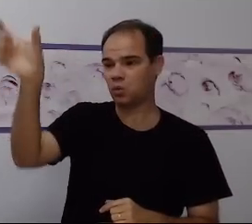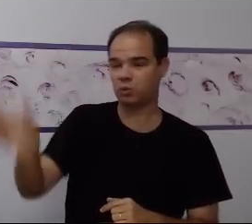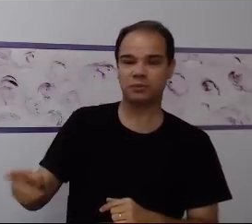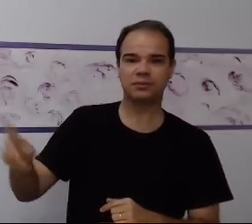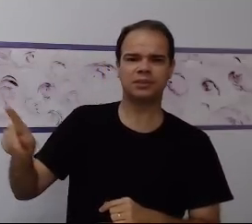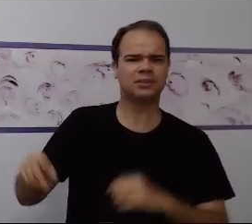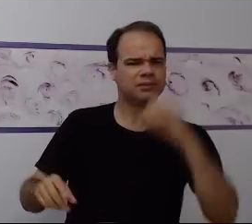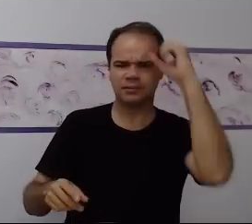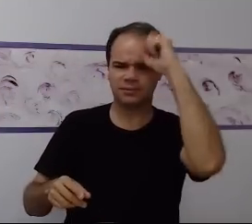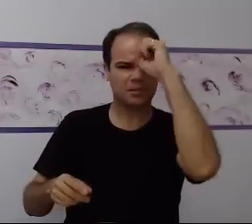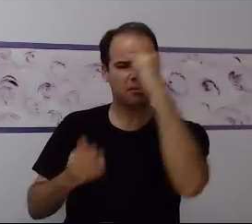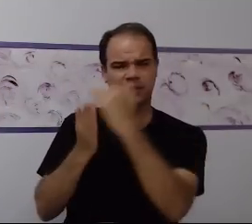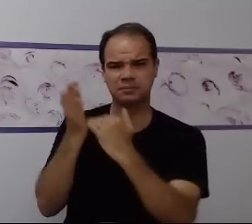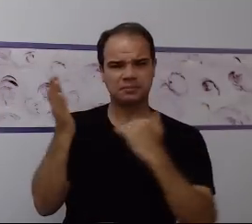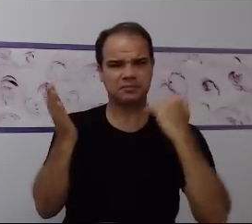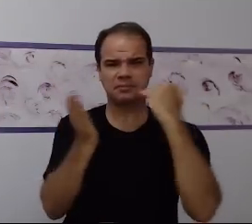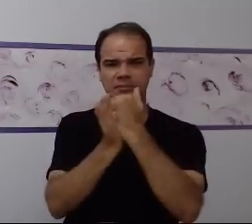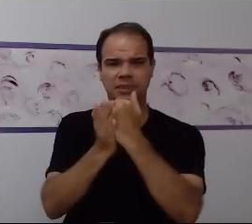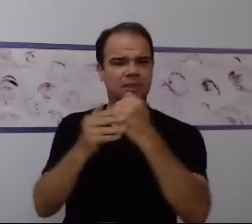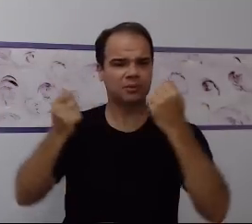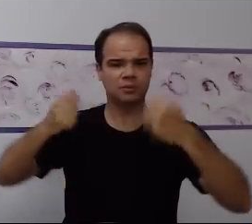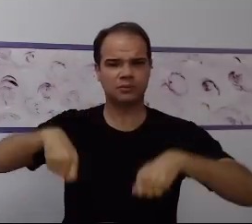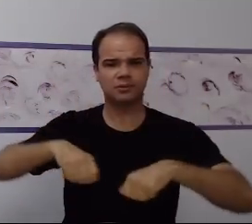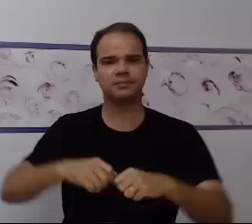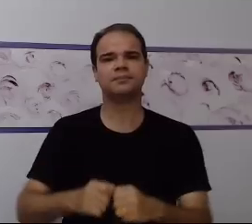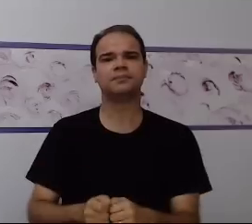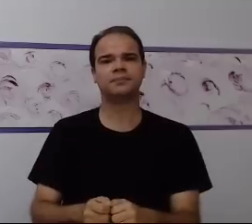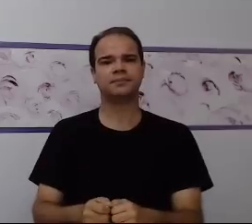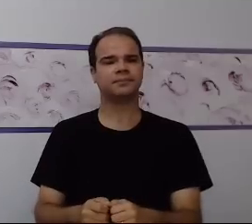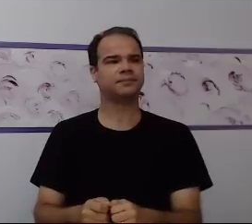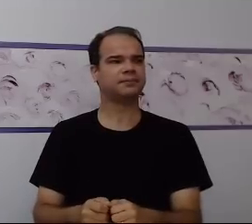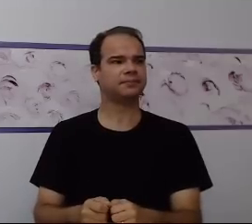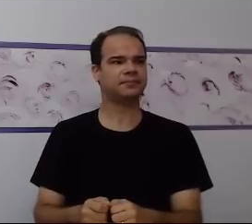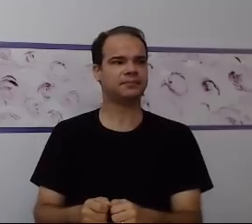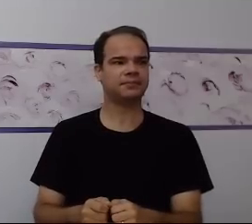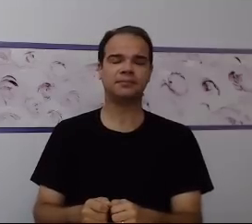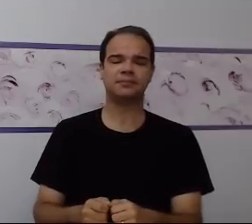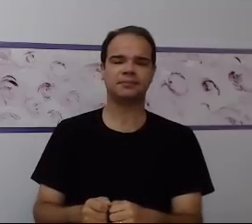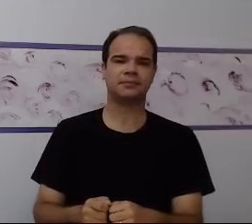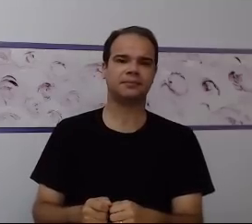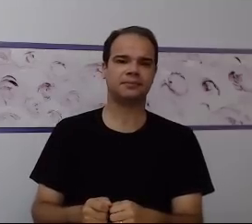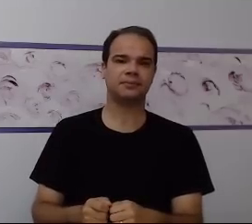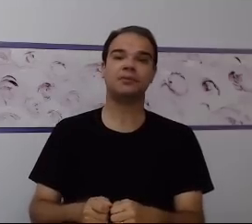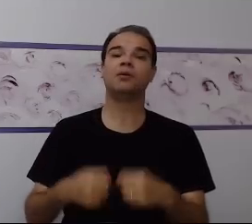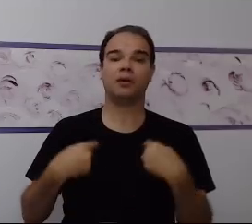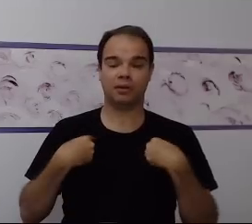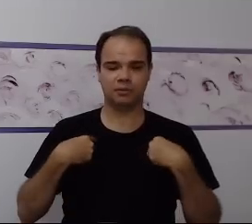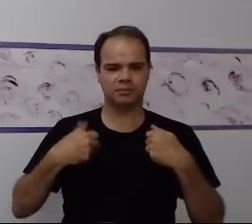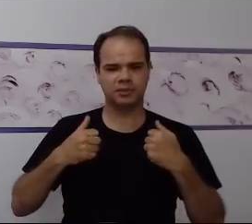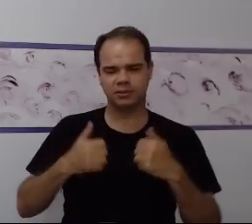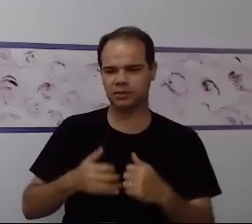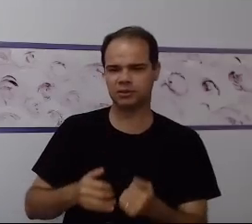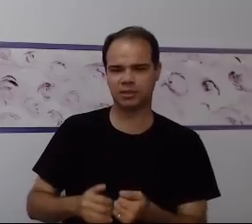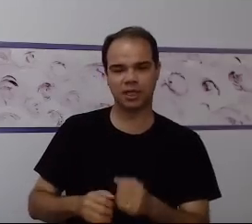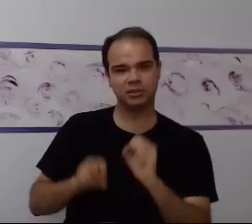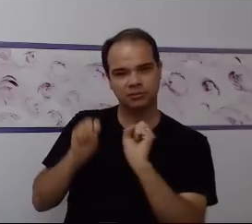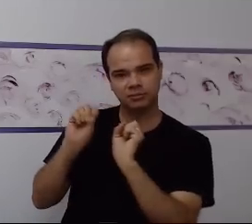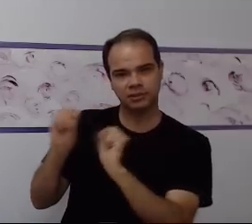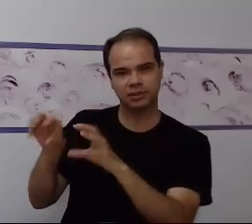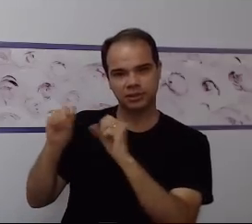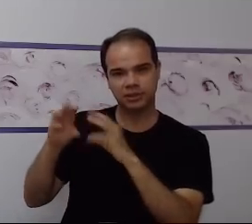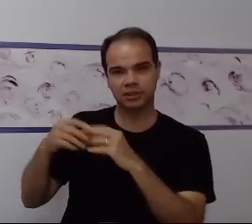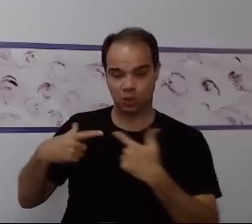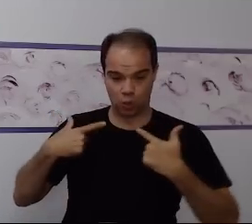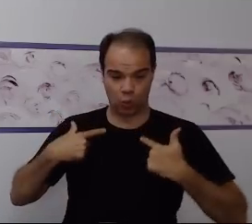informação. Então, pra eu generalizar a informação, às vezes eu preciso que essa criança parta do próprio corpo